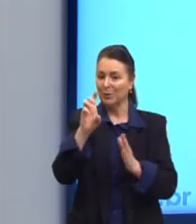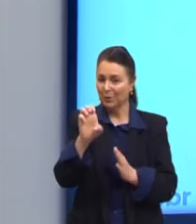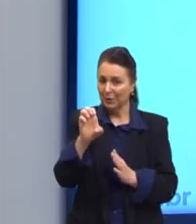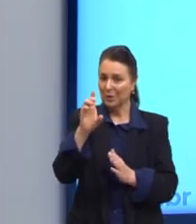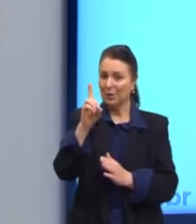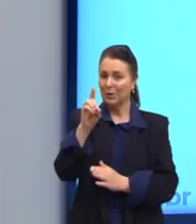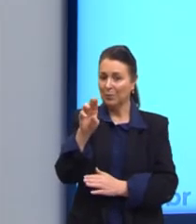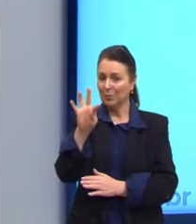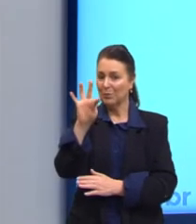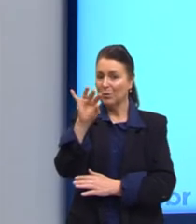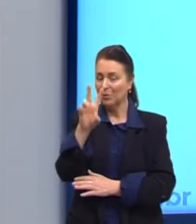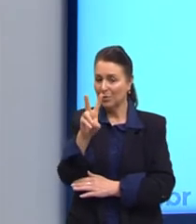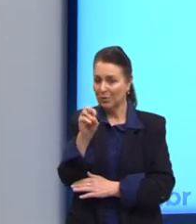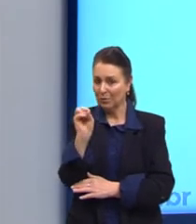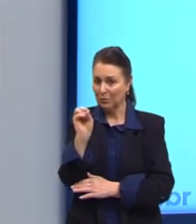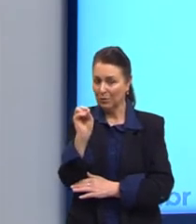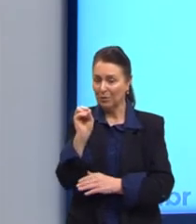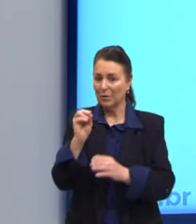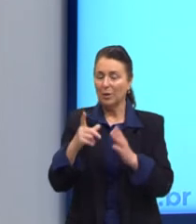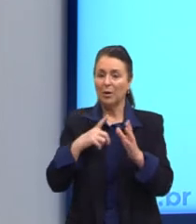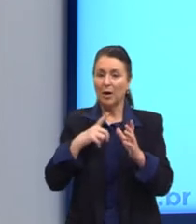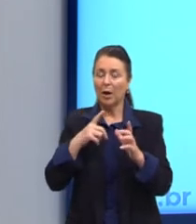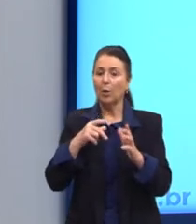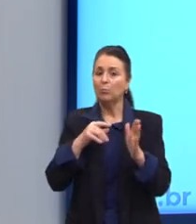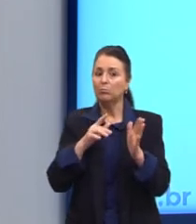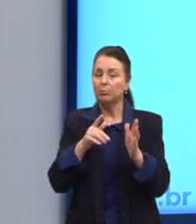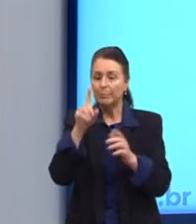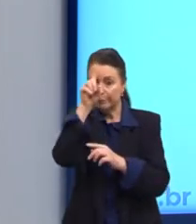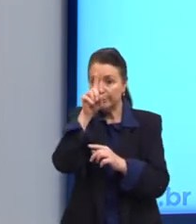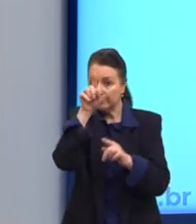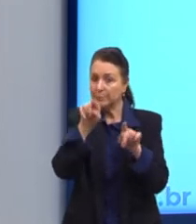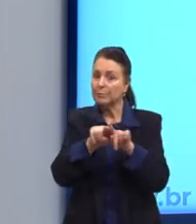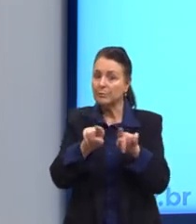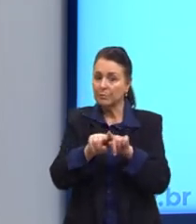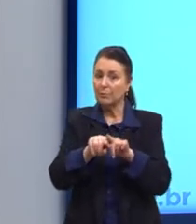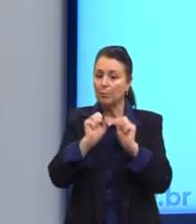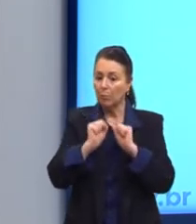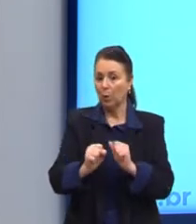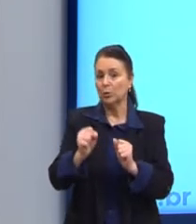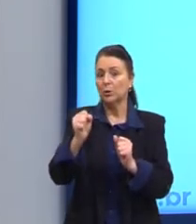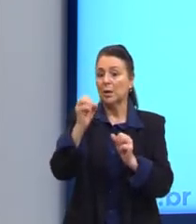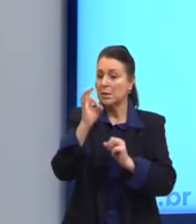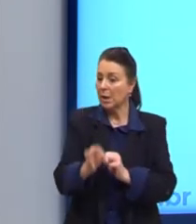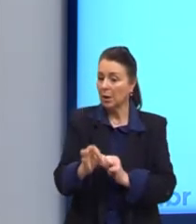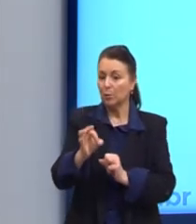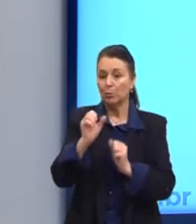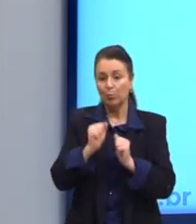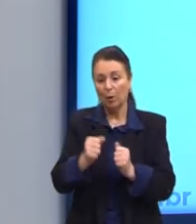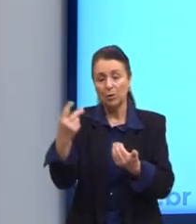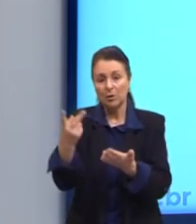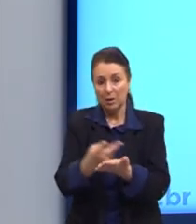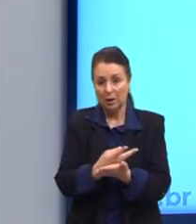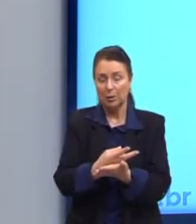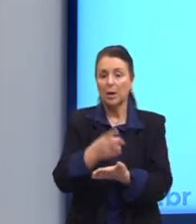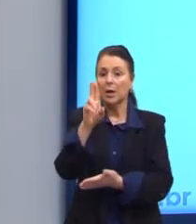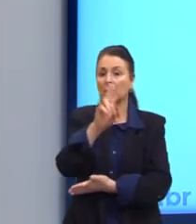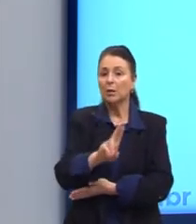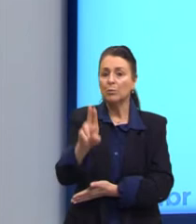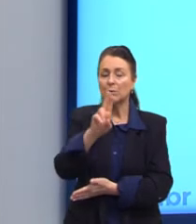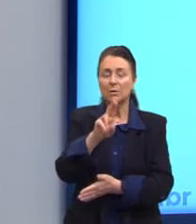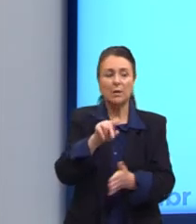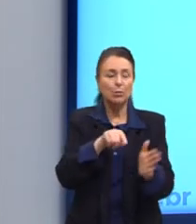um salto, o método indutivo é um risco, ele pode dar certo como pode não dar certo, e olha que ele é muito usado aqui nas